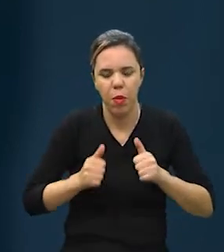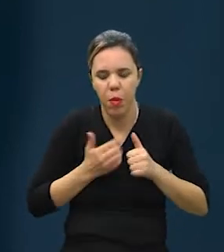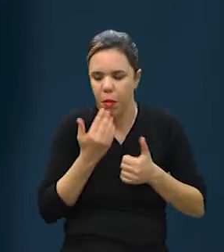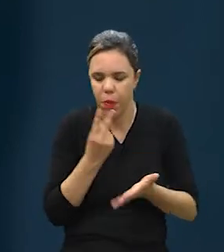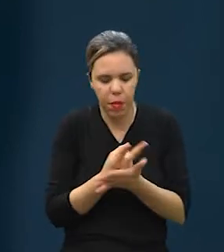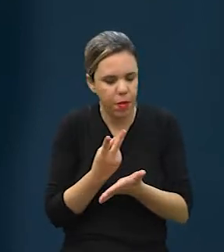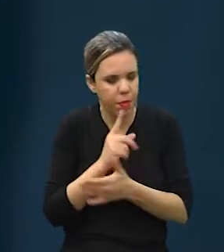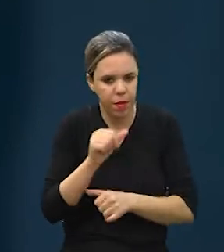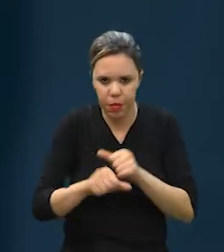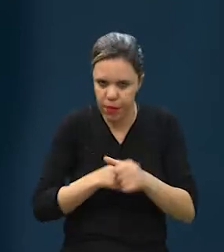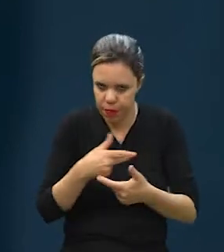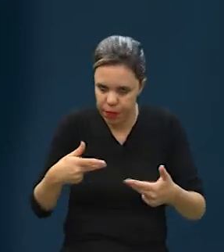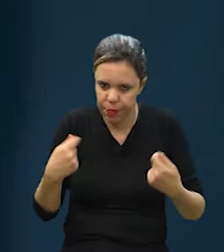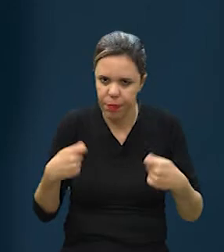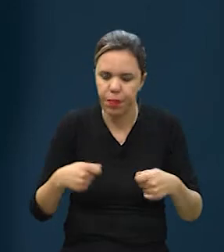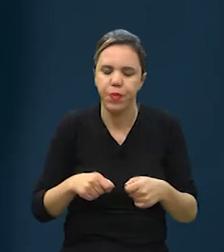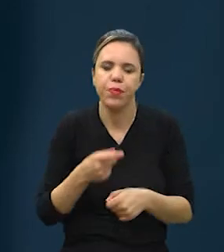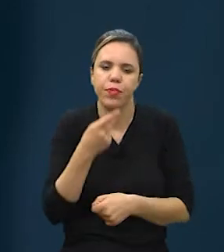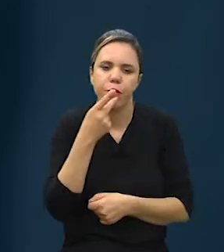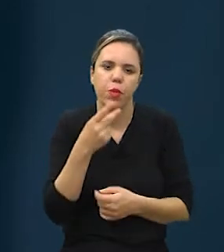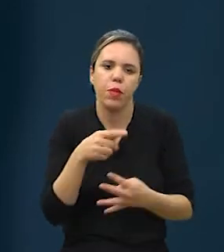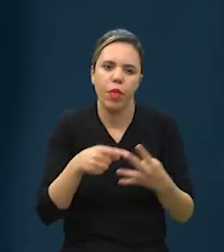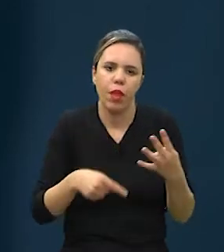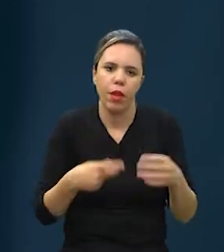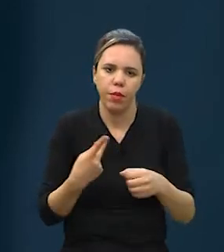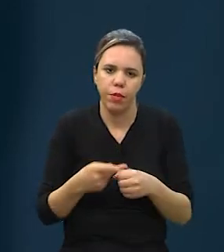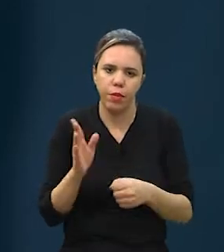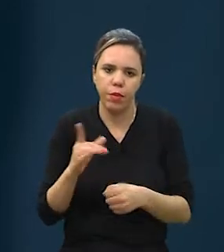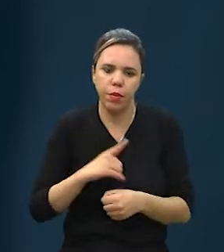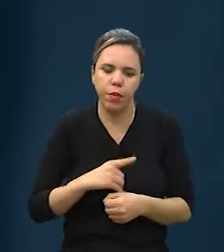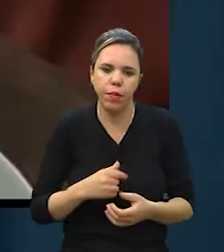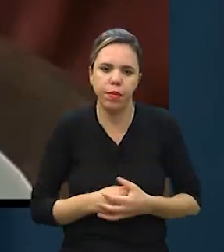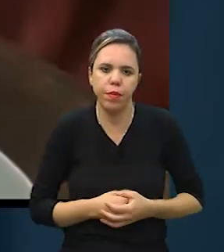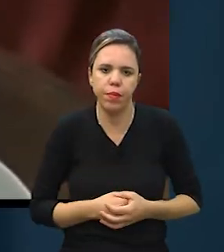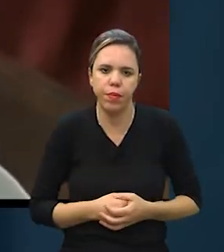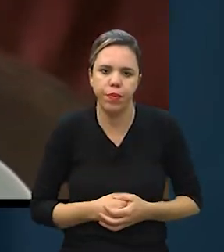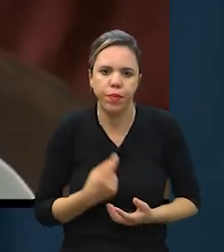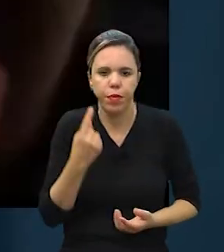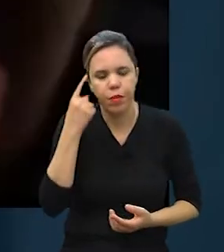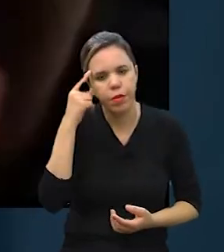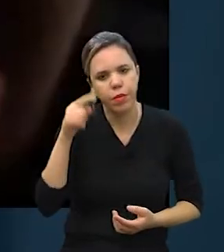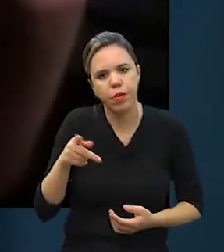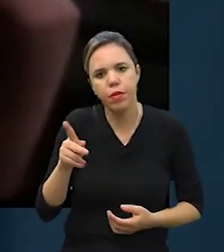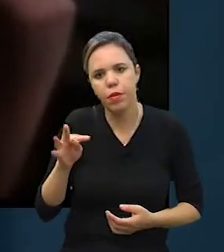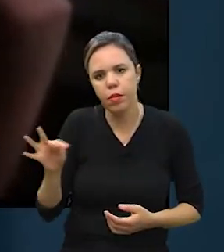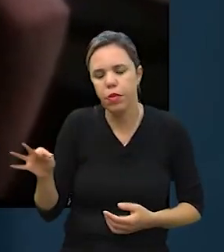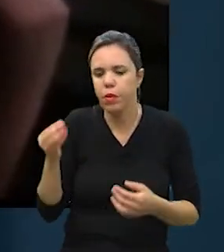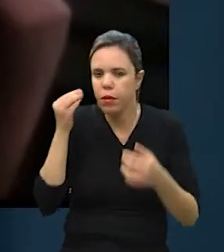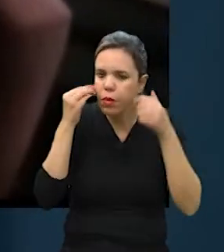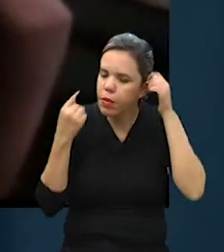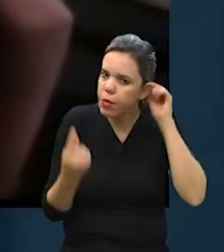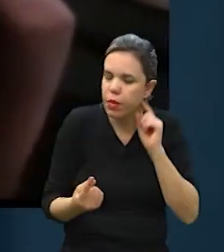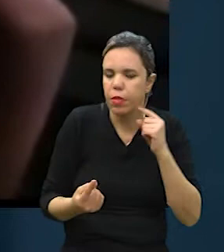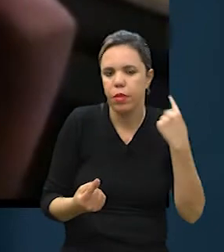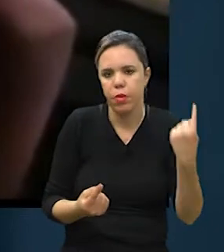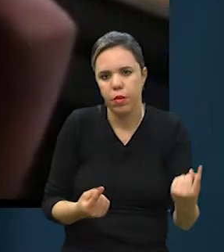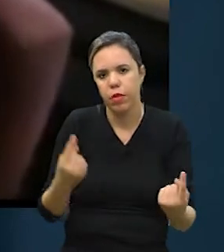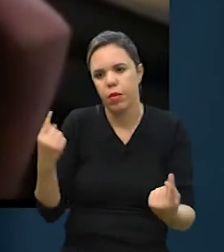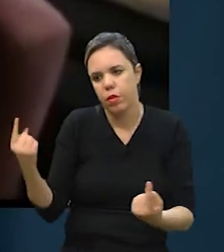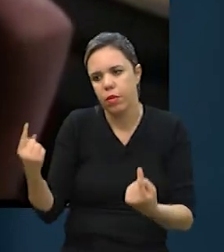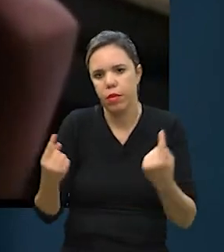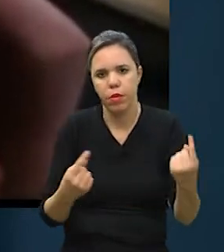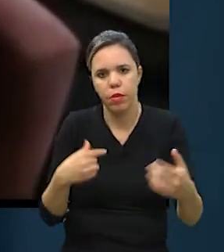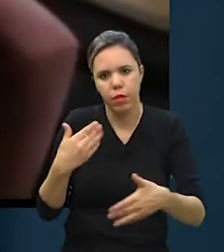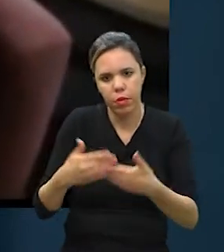monotonia alimentar. Ou seja, eu acabei de falar desses quatro produtos que já temos. A ideia é que o pet experimente um, depois